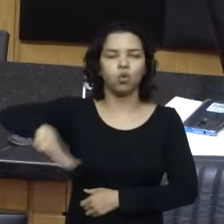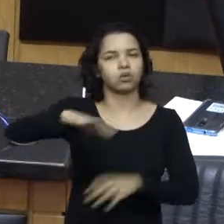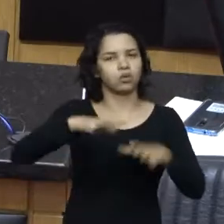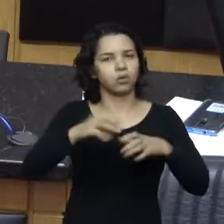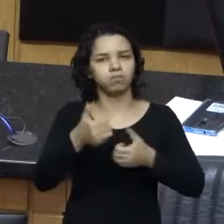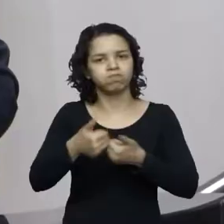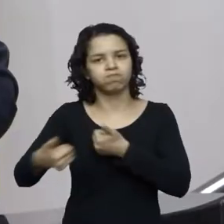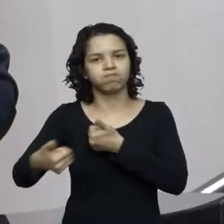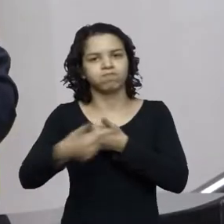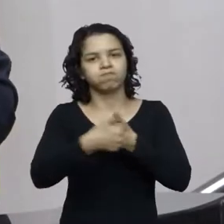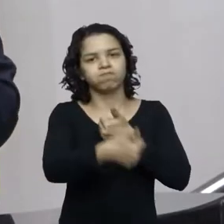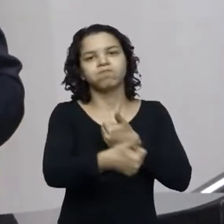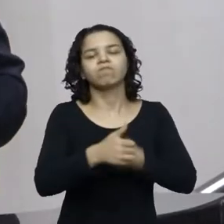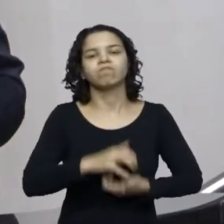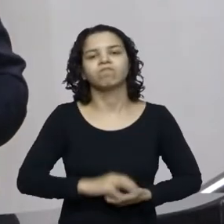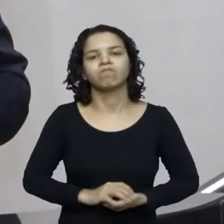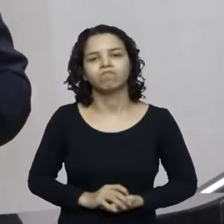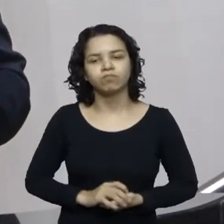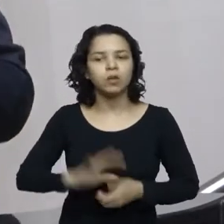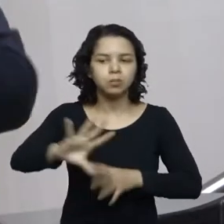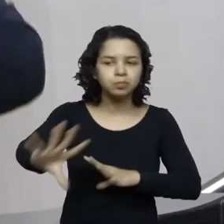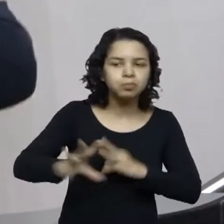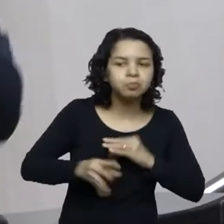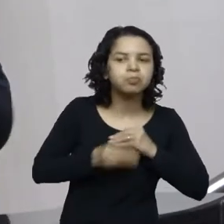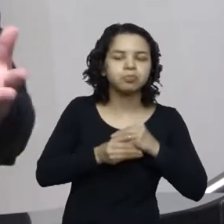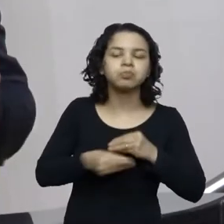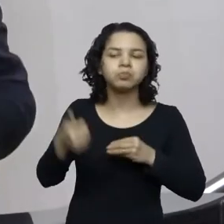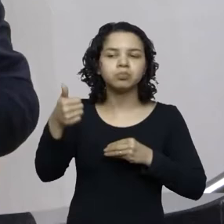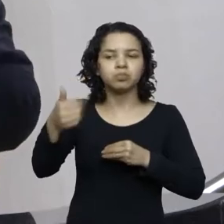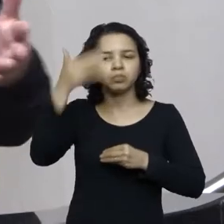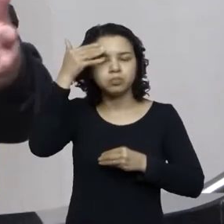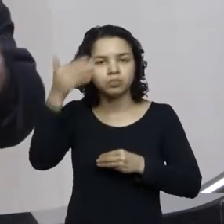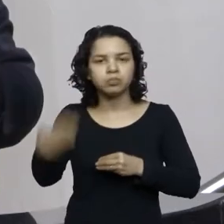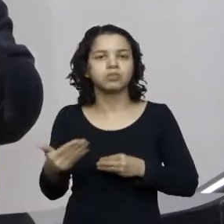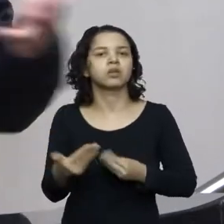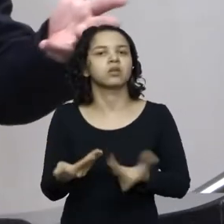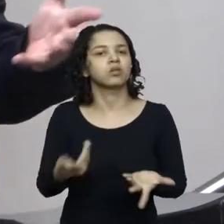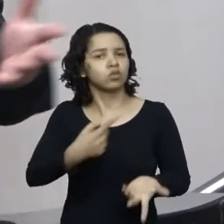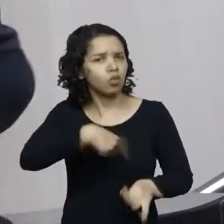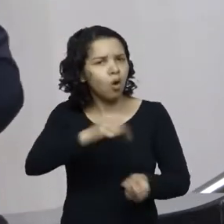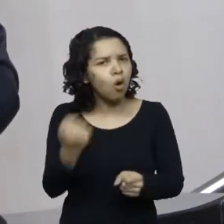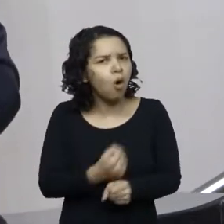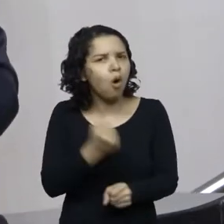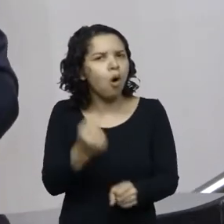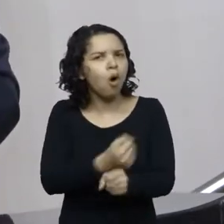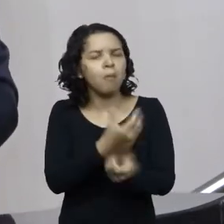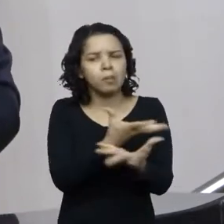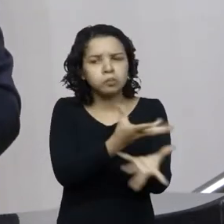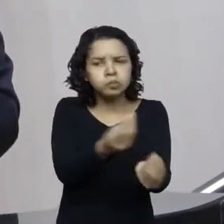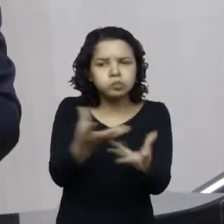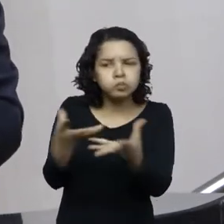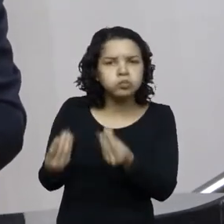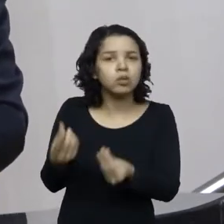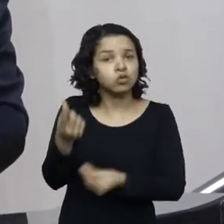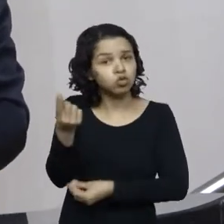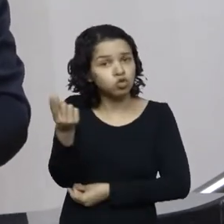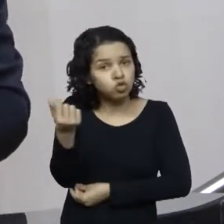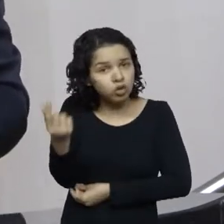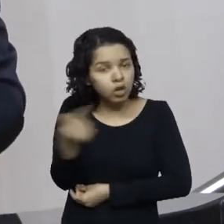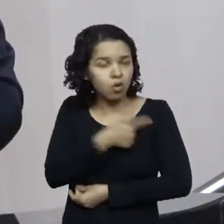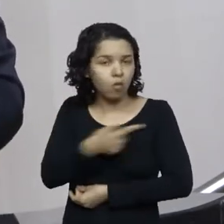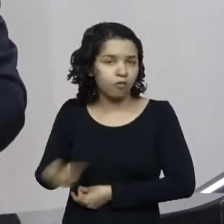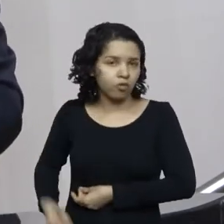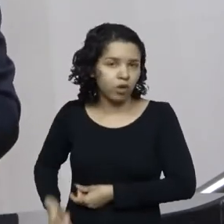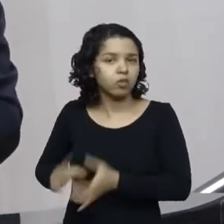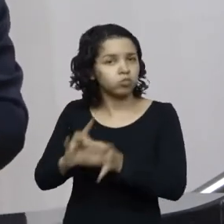Ismael, acrescento no meu pronunciamento. E é isso, nós temos diversas obras aí que contam com o anúncio de recursos do governo do Estado. Nós temos o complexo lá da